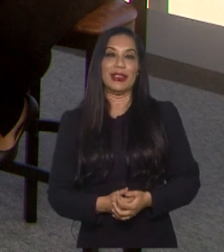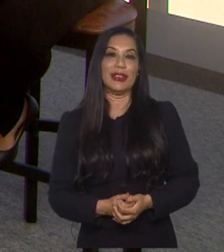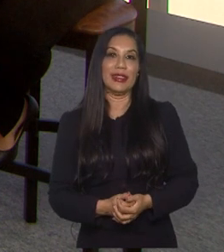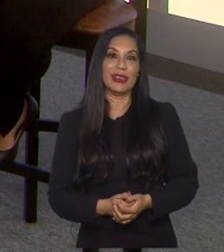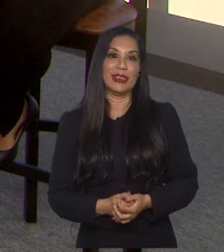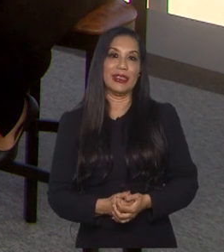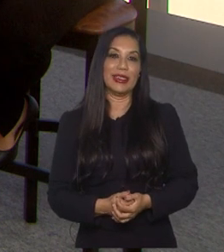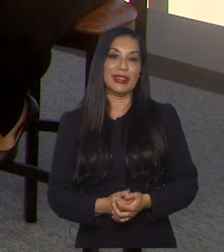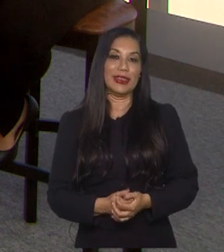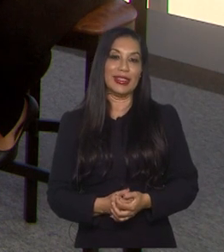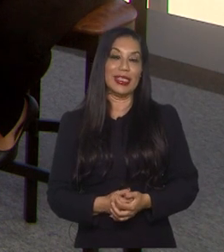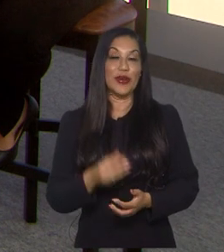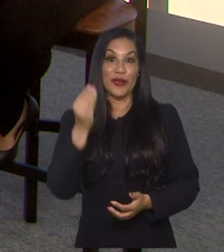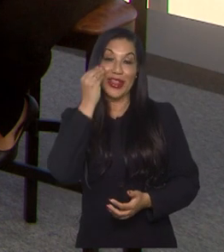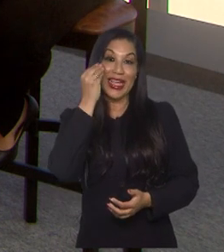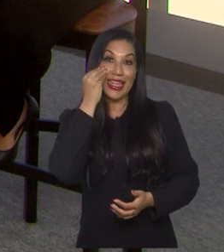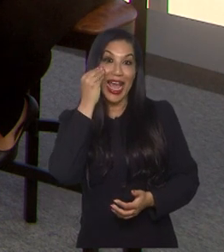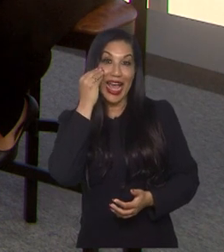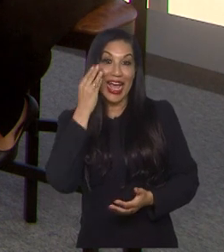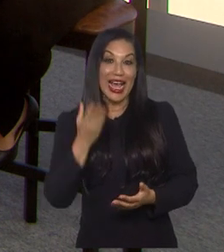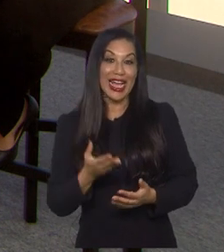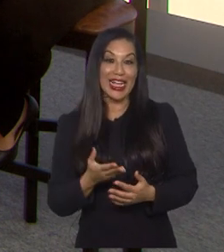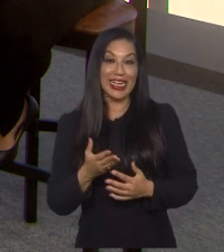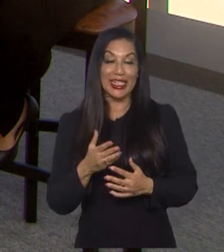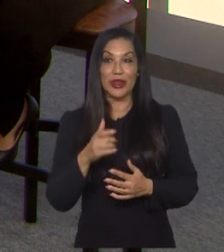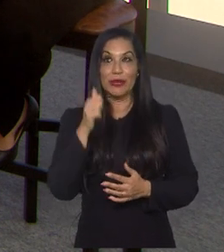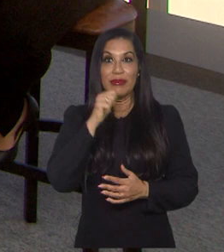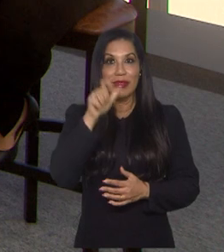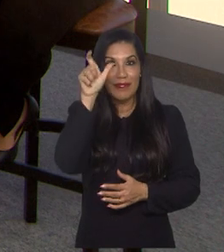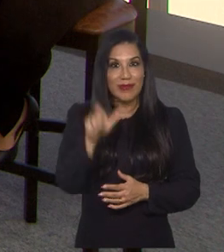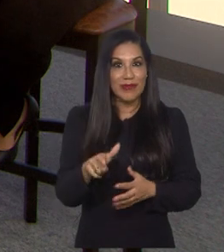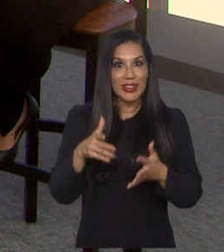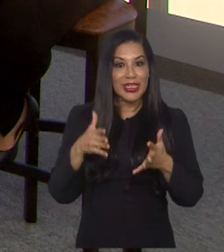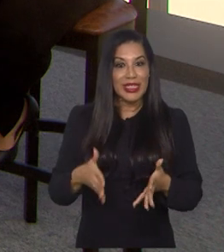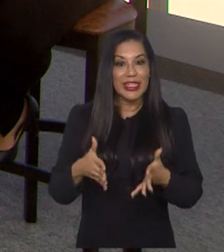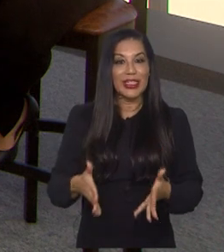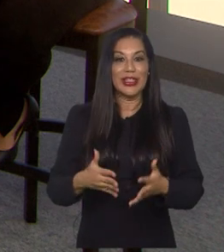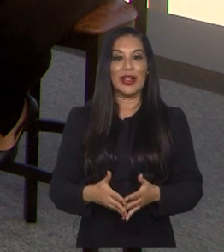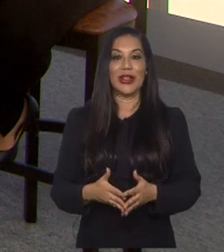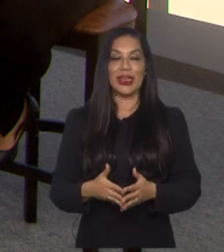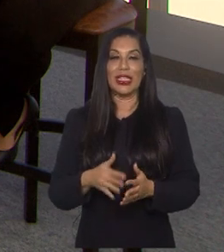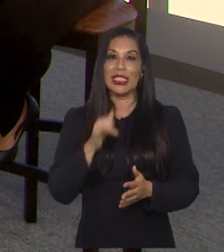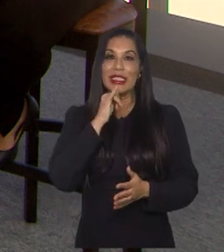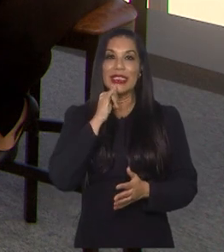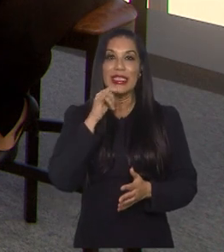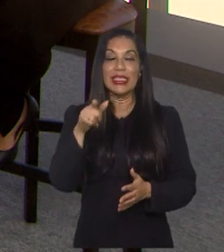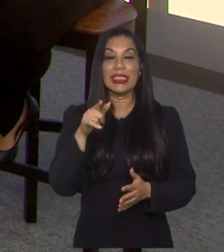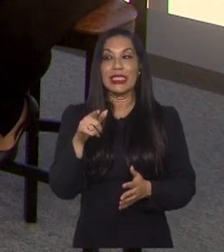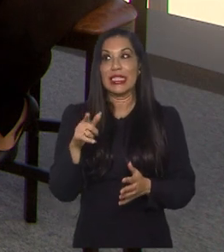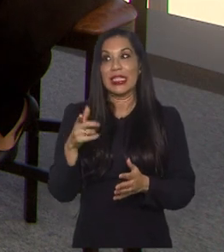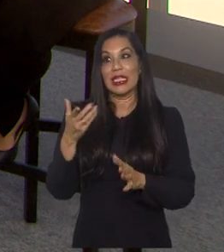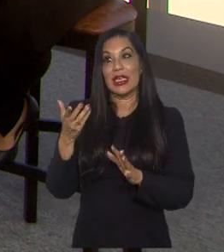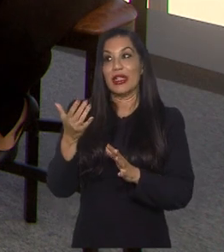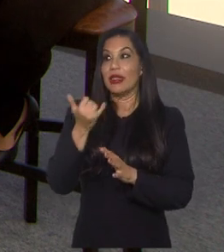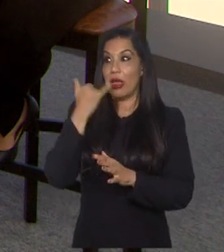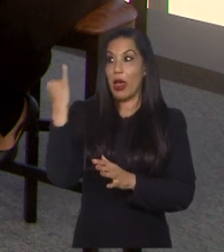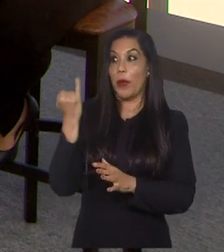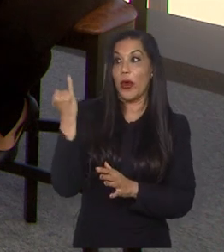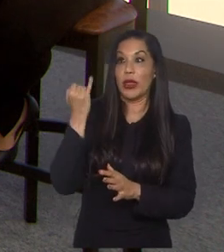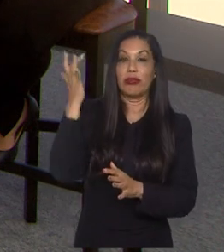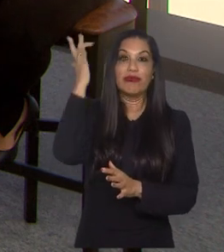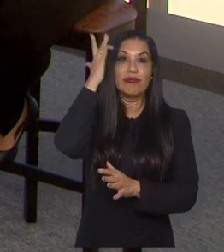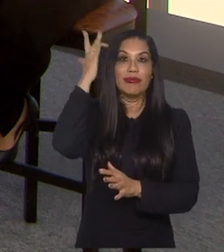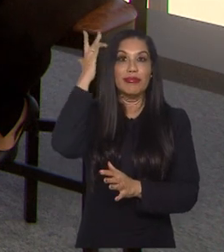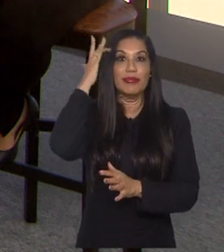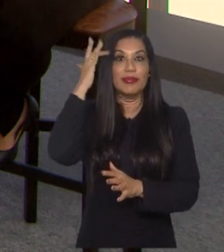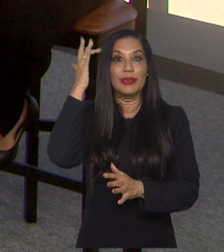Vou tentar achar jogadoras underdogs, jogadoras que são importantes, mas que